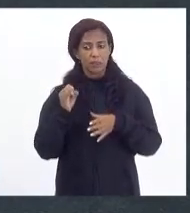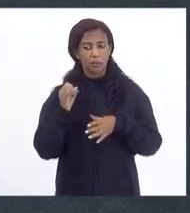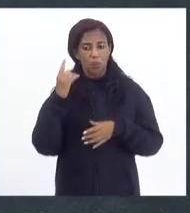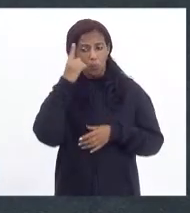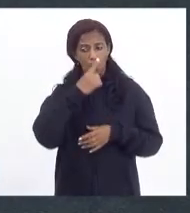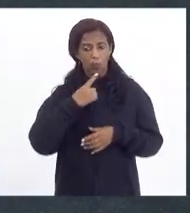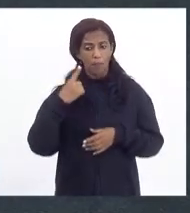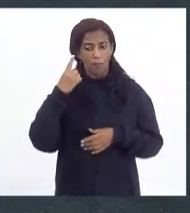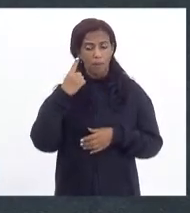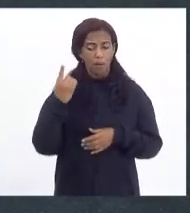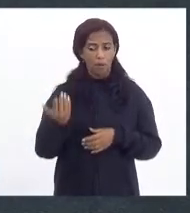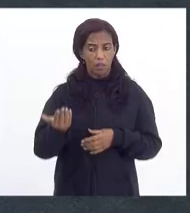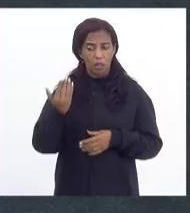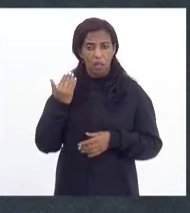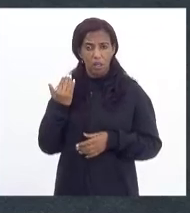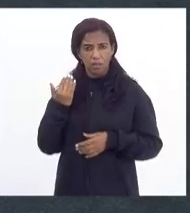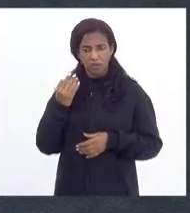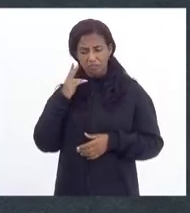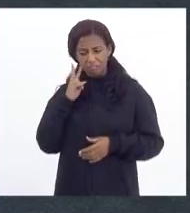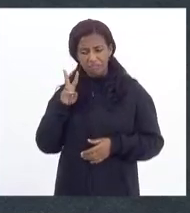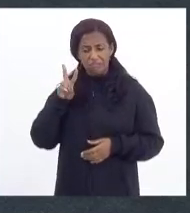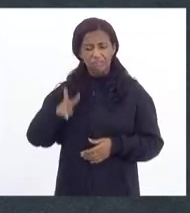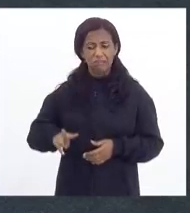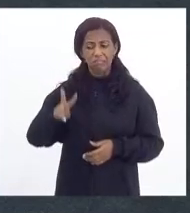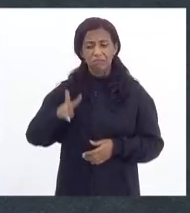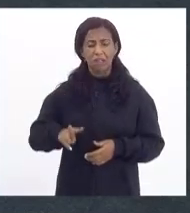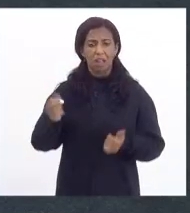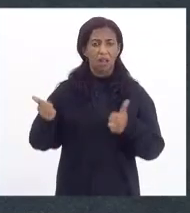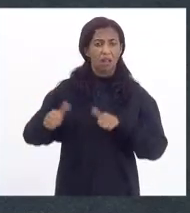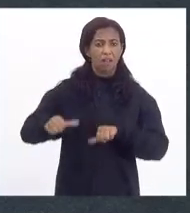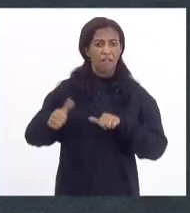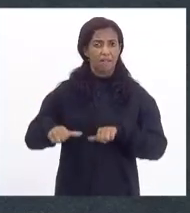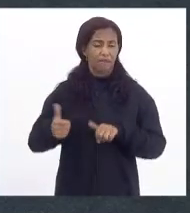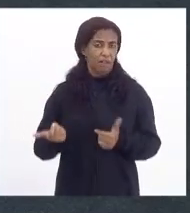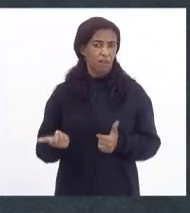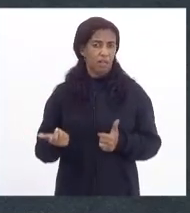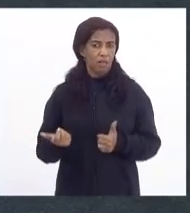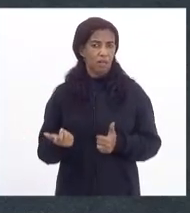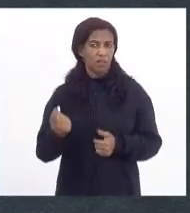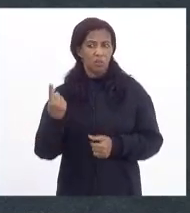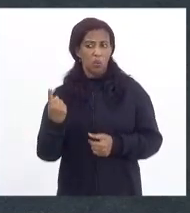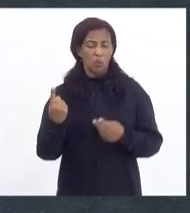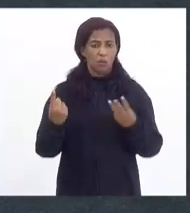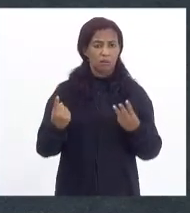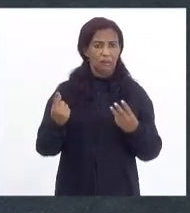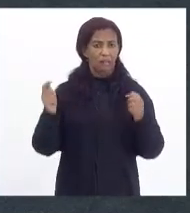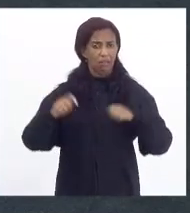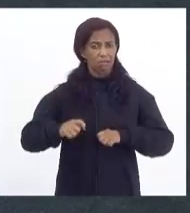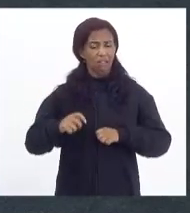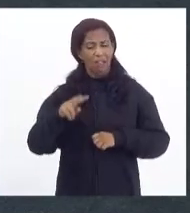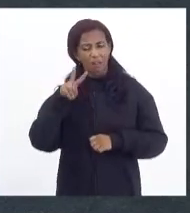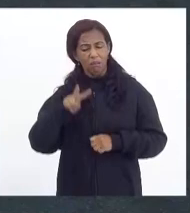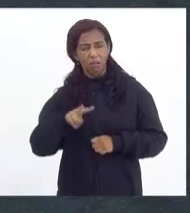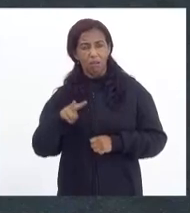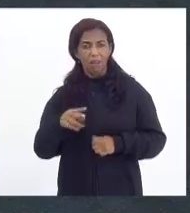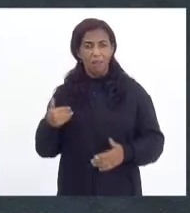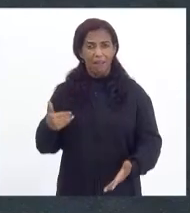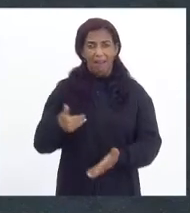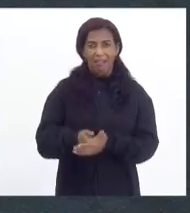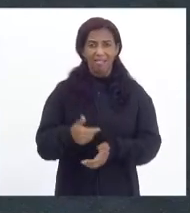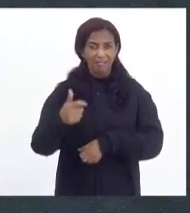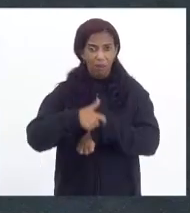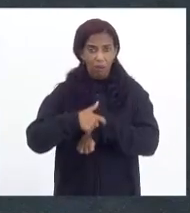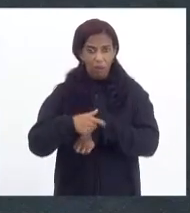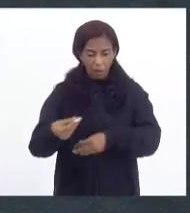uma hora, a gente pode se verar para entre uma e três, apreciar o substitutivo. Mas quando chega